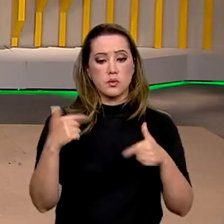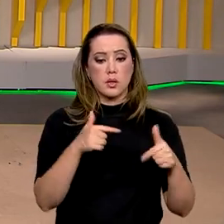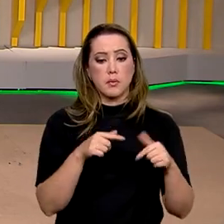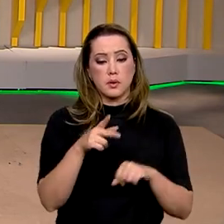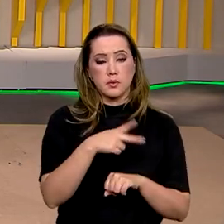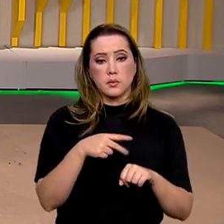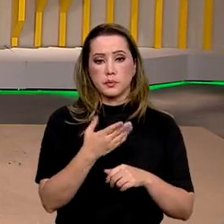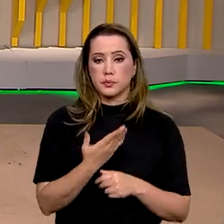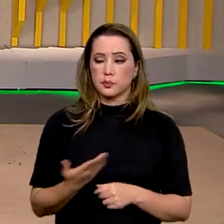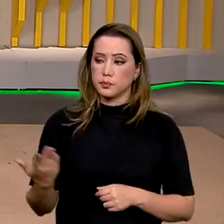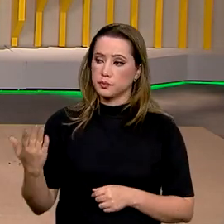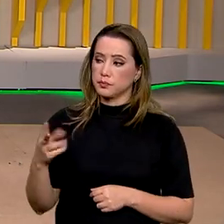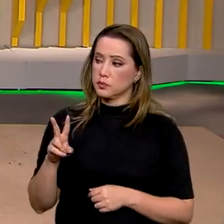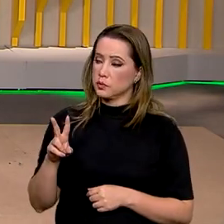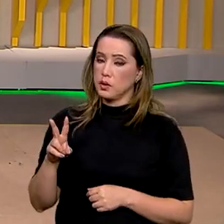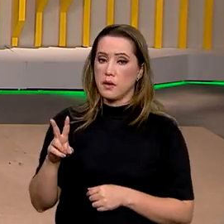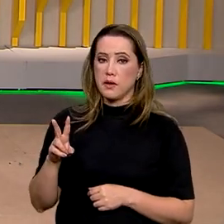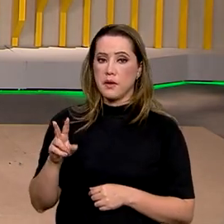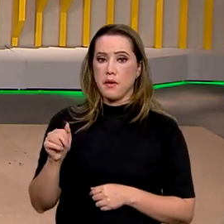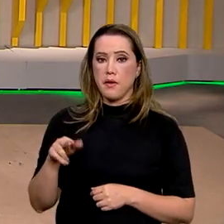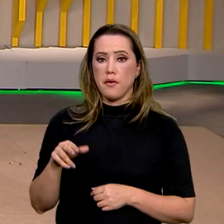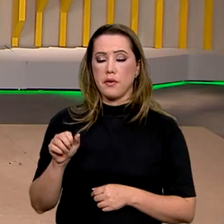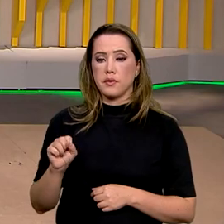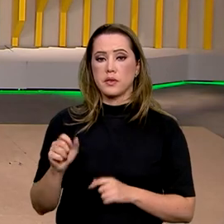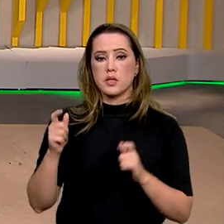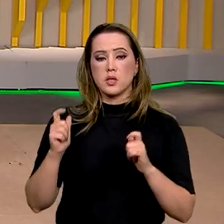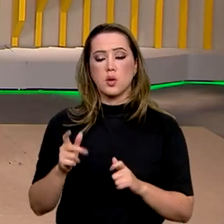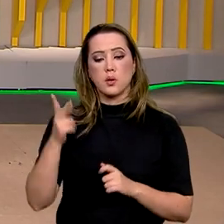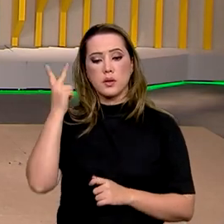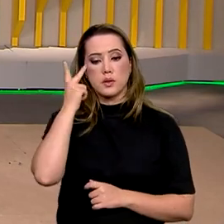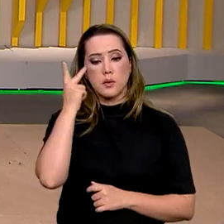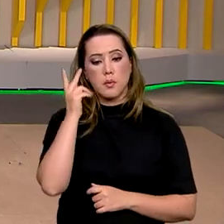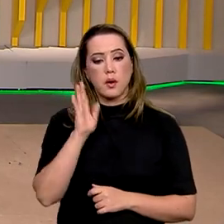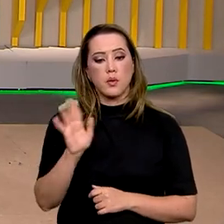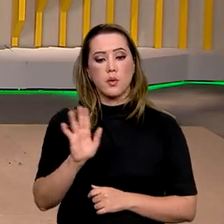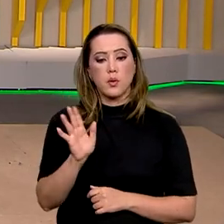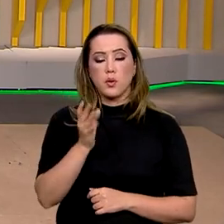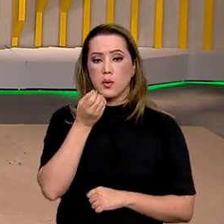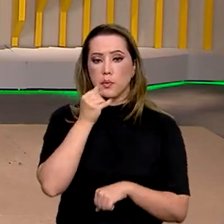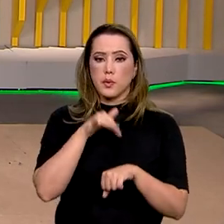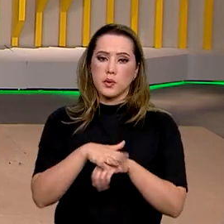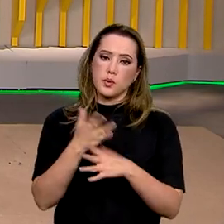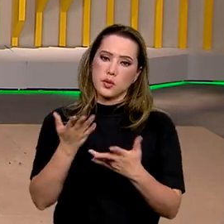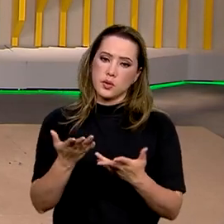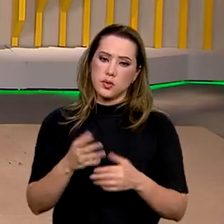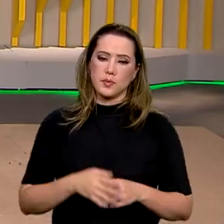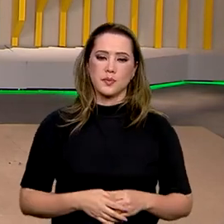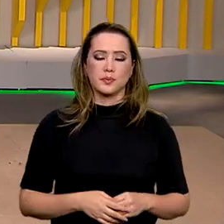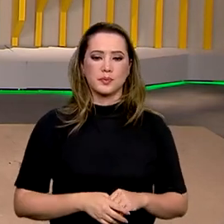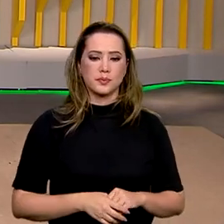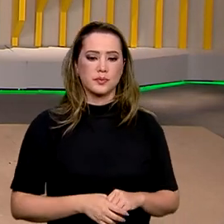no país, é a repórter Vanessa Casalino, direto de São Paulo, que já está aqui na tela. Boa noite, Vanessa.